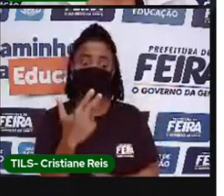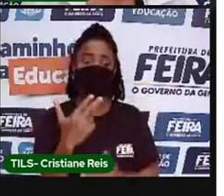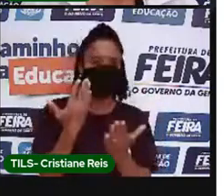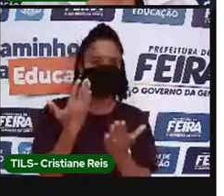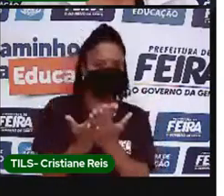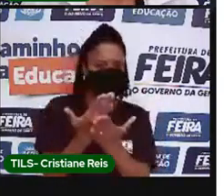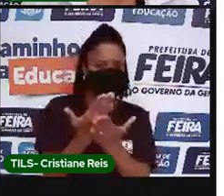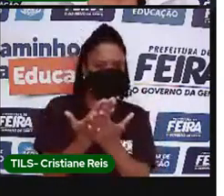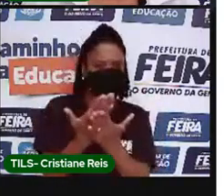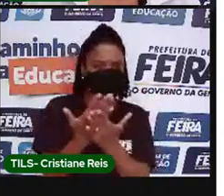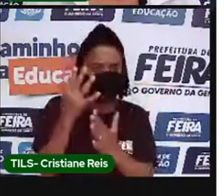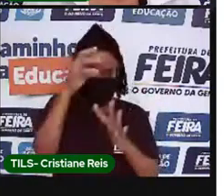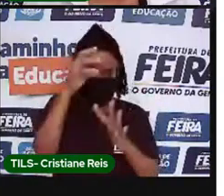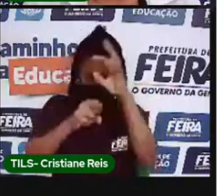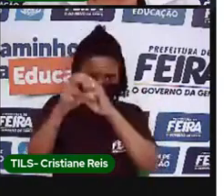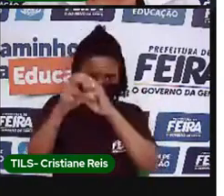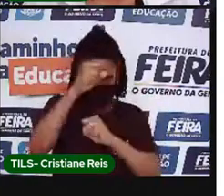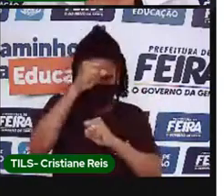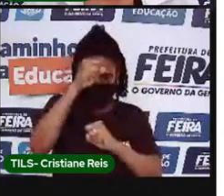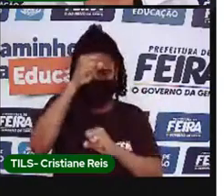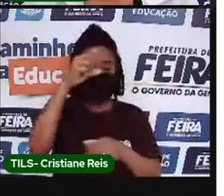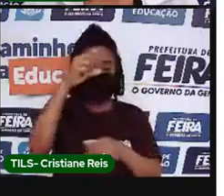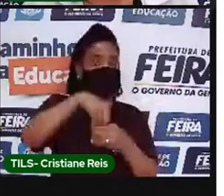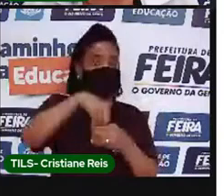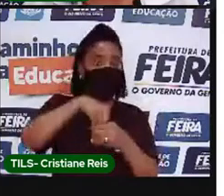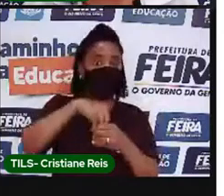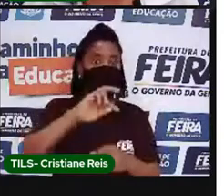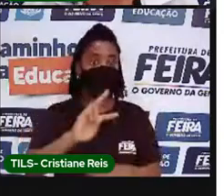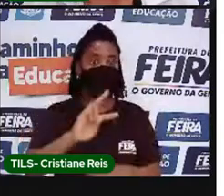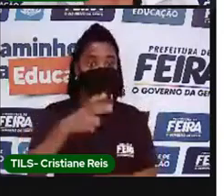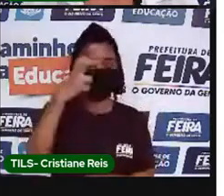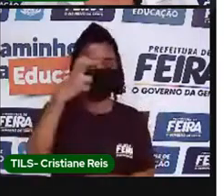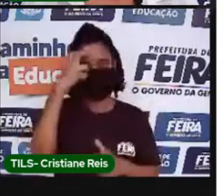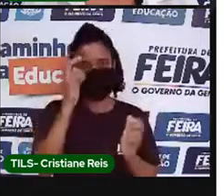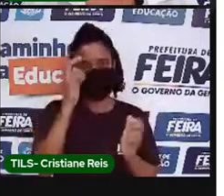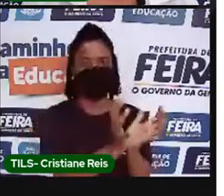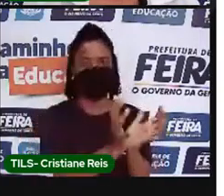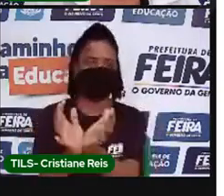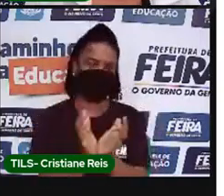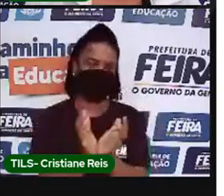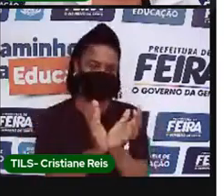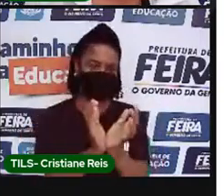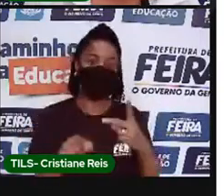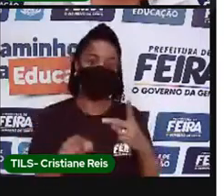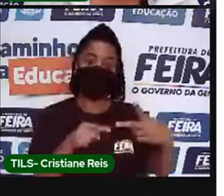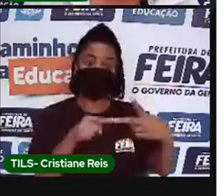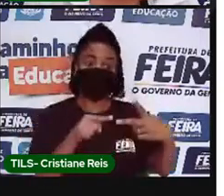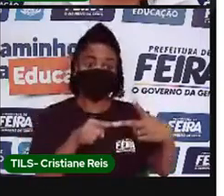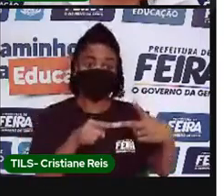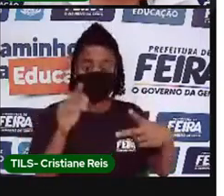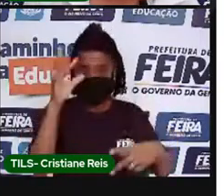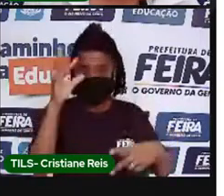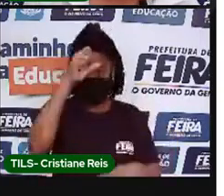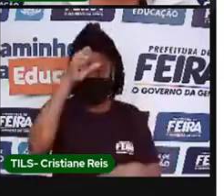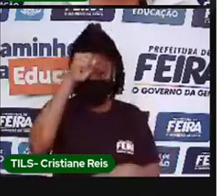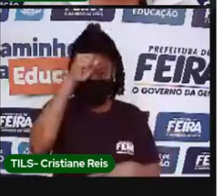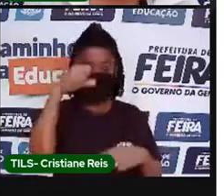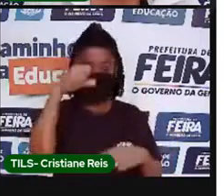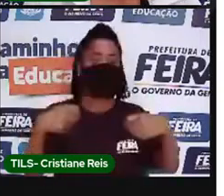povo. Aprendemos que precisamos respeitar e valorizar a diversidade cultural.